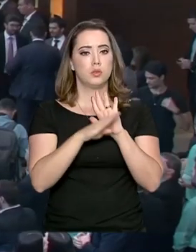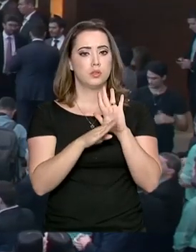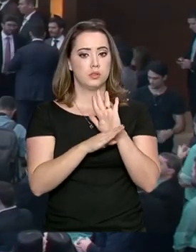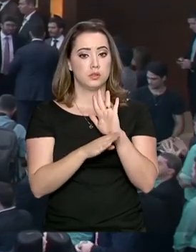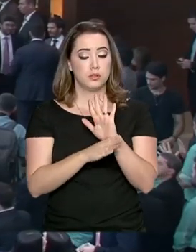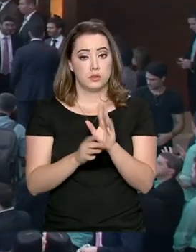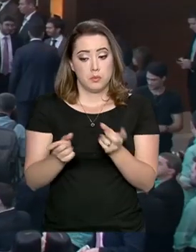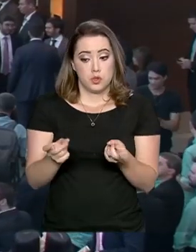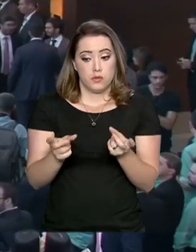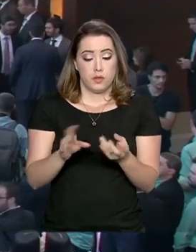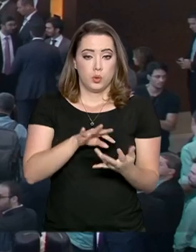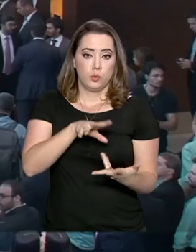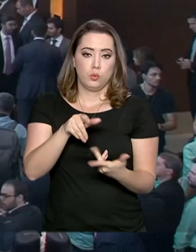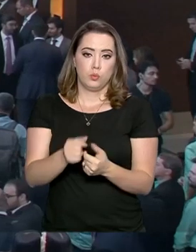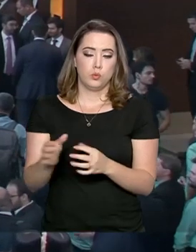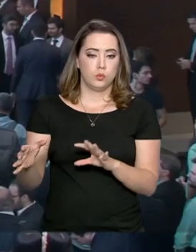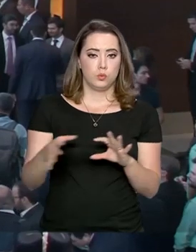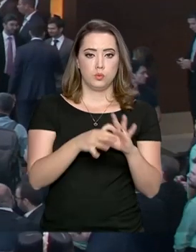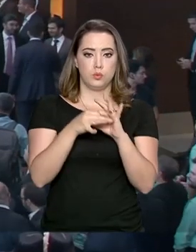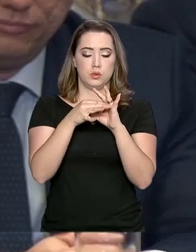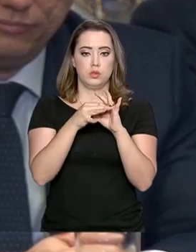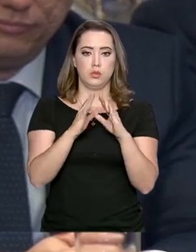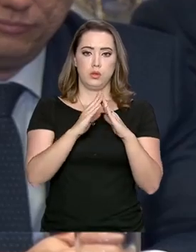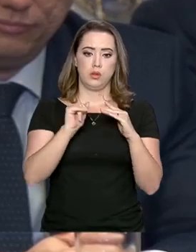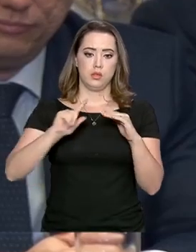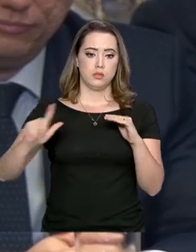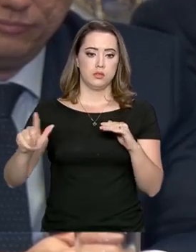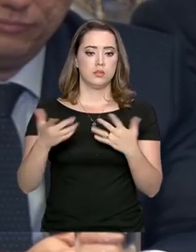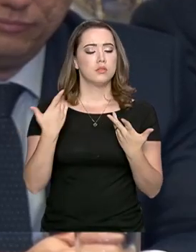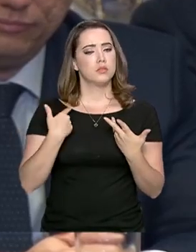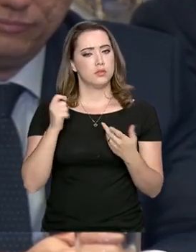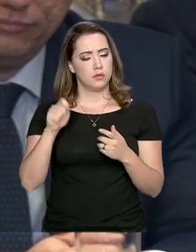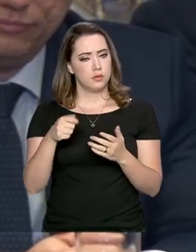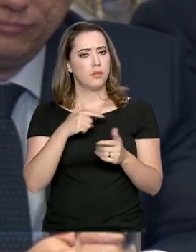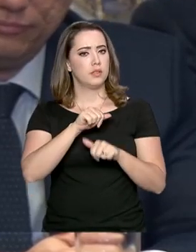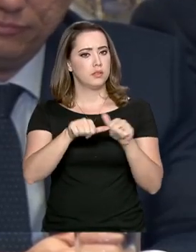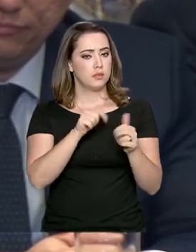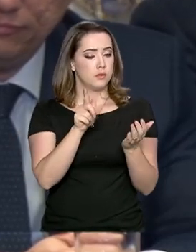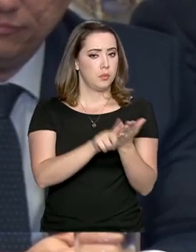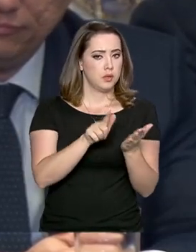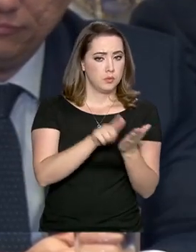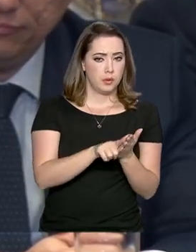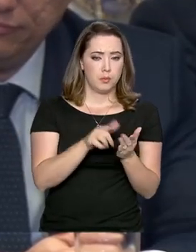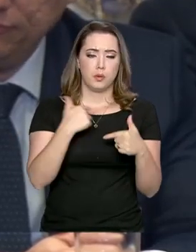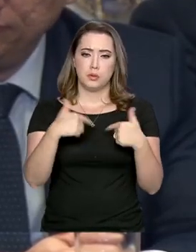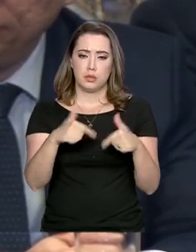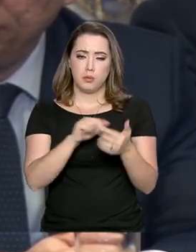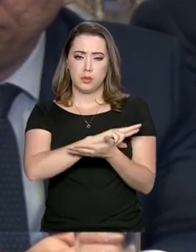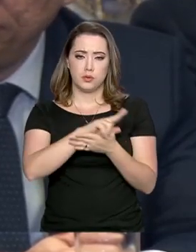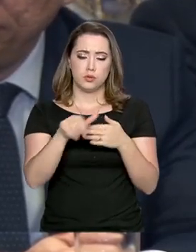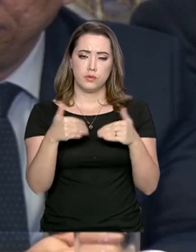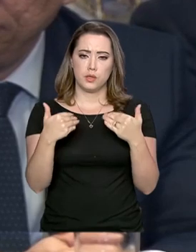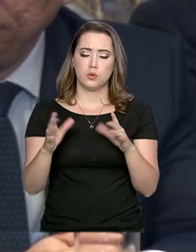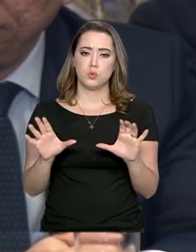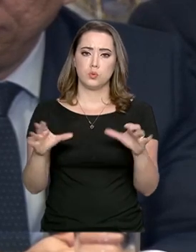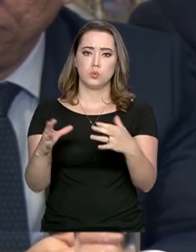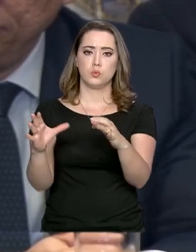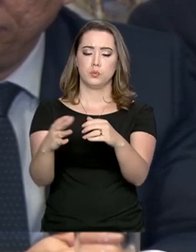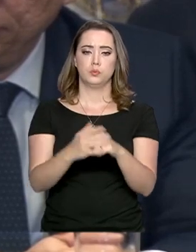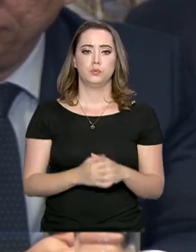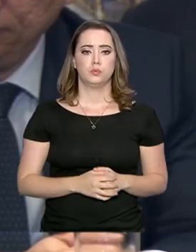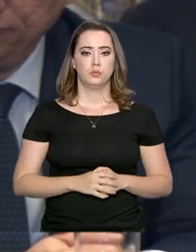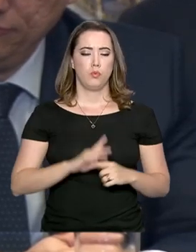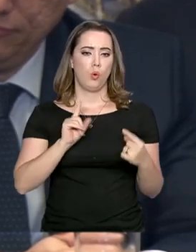concessões do mundo foi integrado à Casa Civil e deve tirar do papel iniciativas em várias frentes. O objetivo